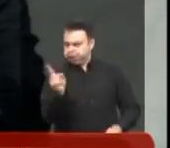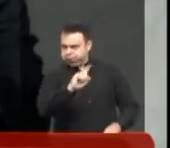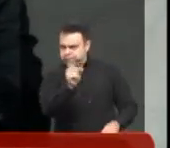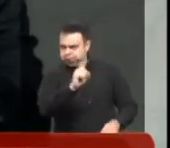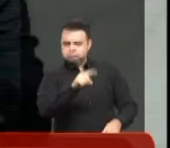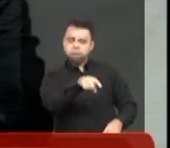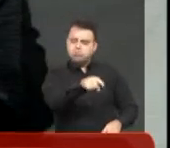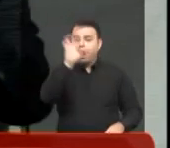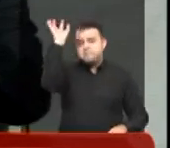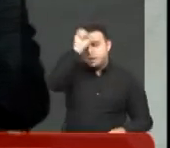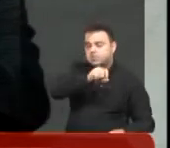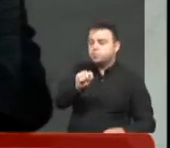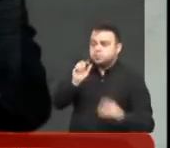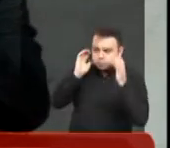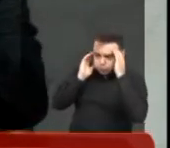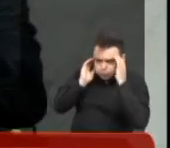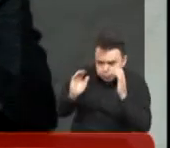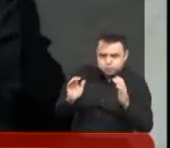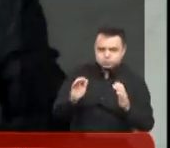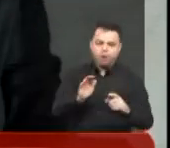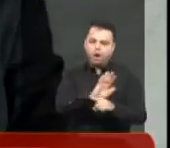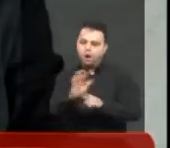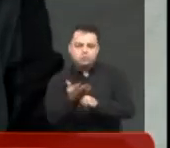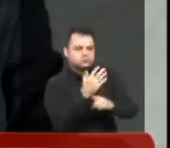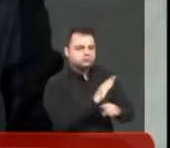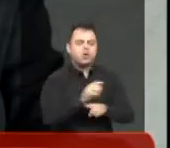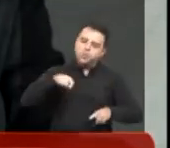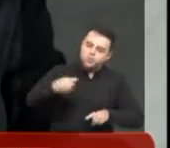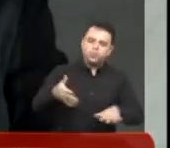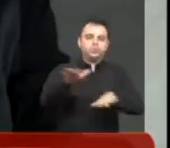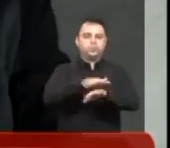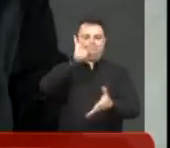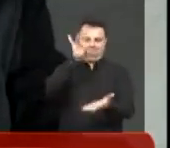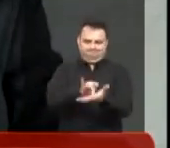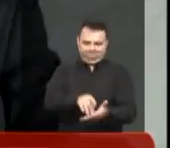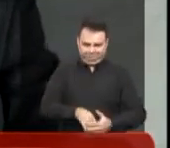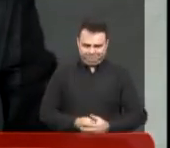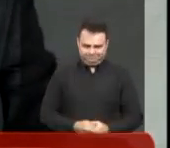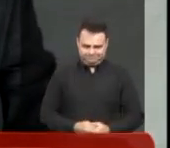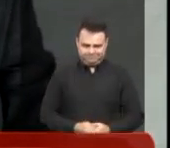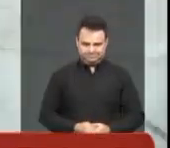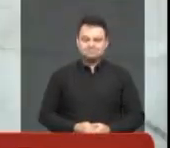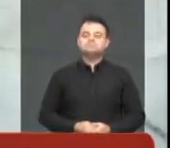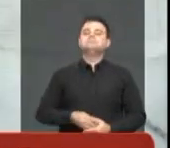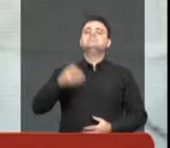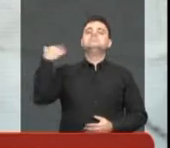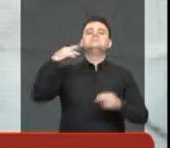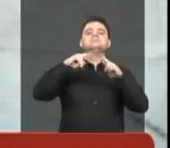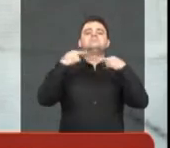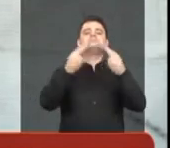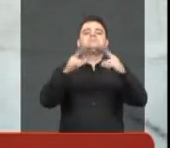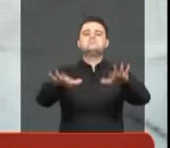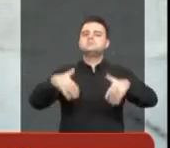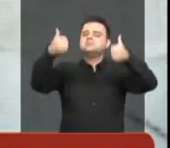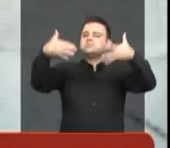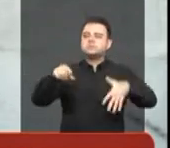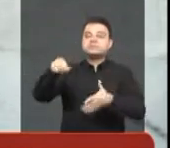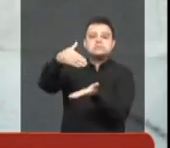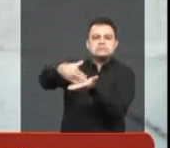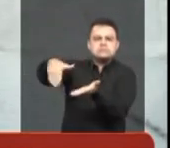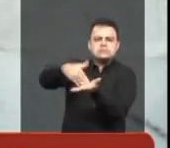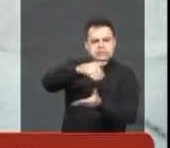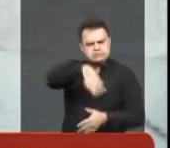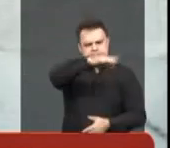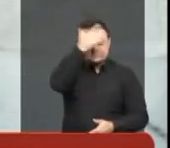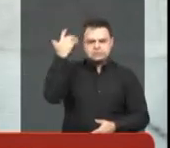requerem, que não precisam, têm que aprender a respeitar e ajudar. Eu acho que isso é que inclusão. Nessa audiência também, além desse profissional, foi